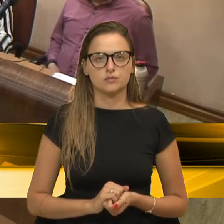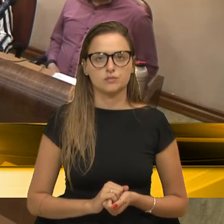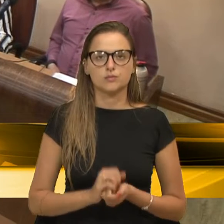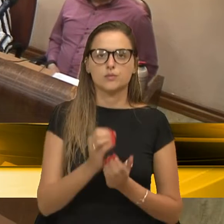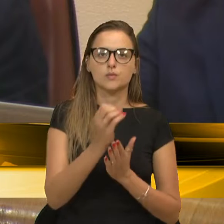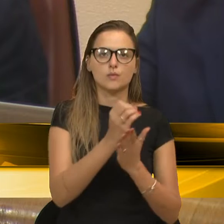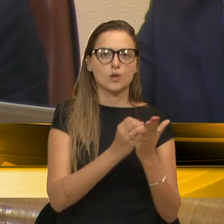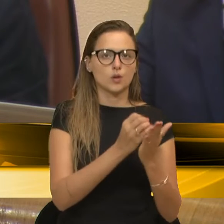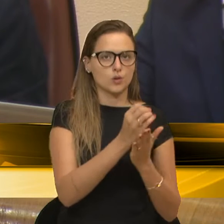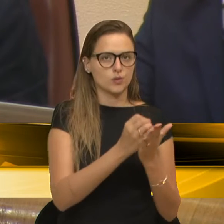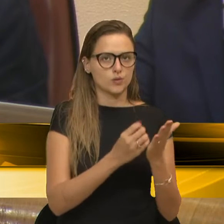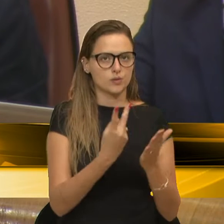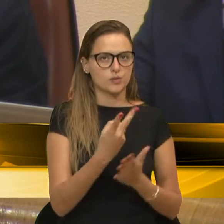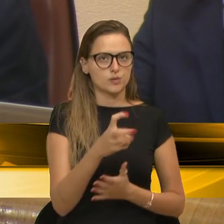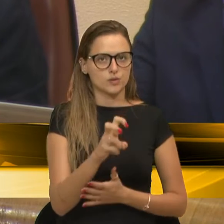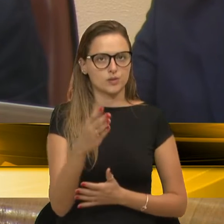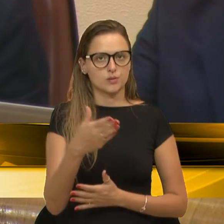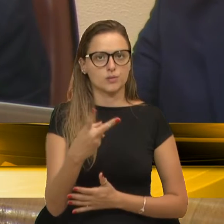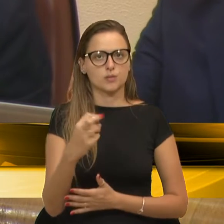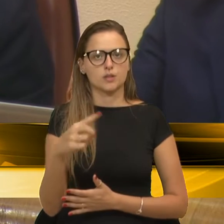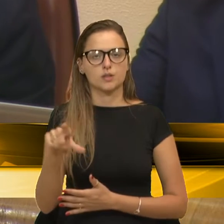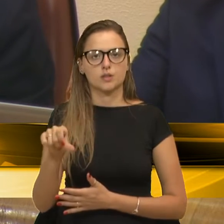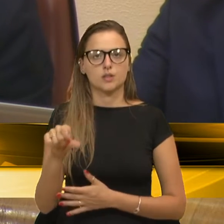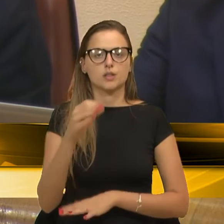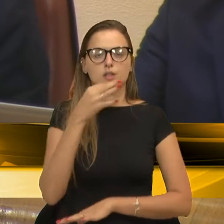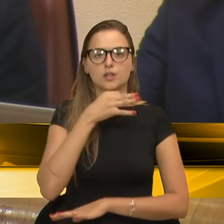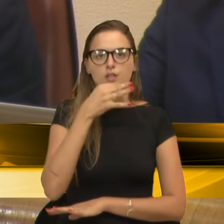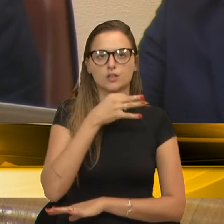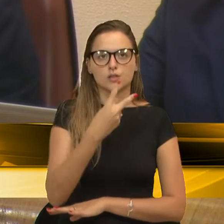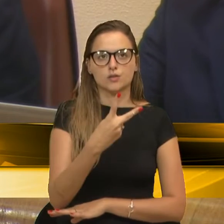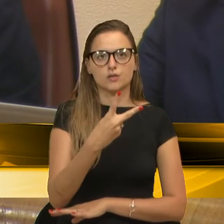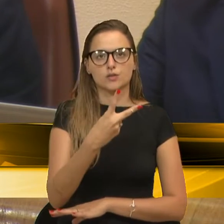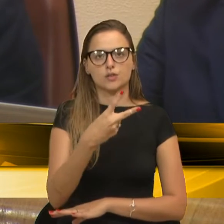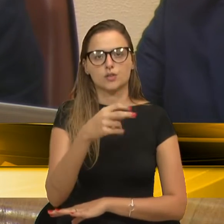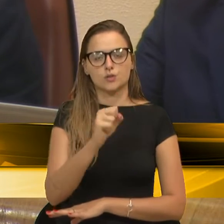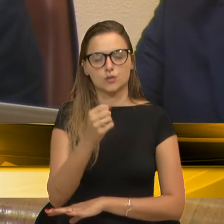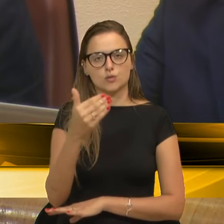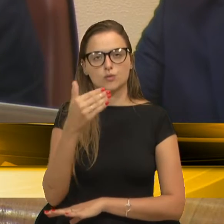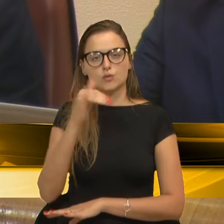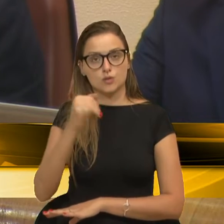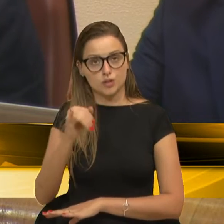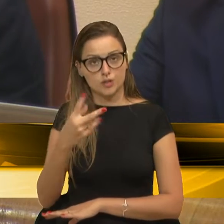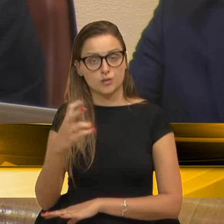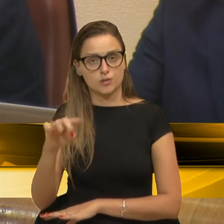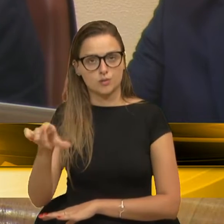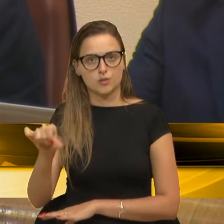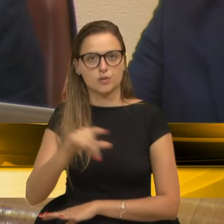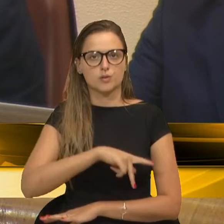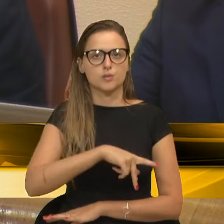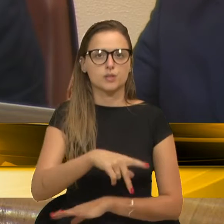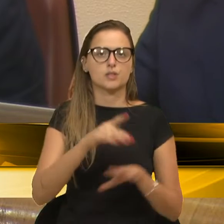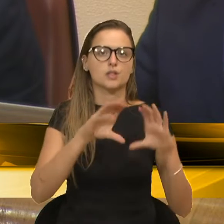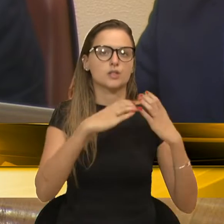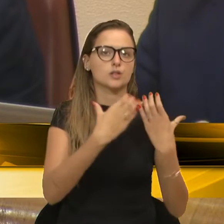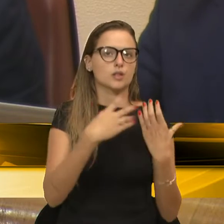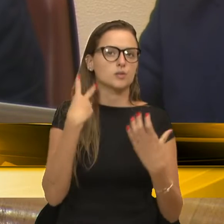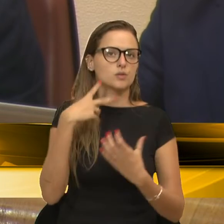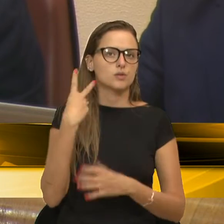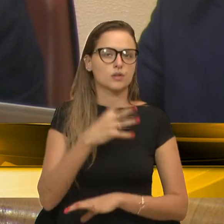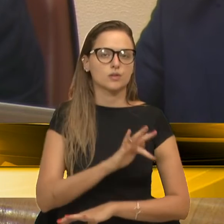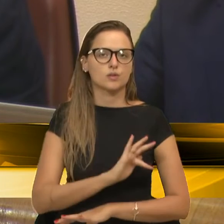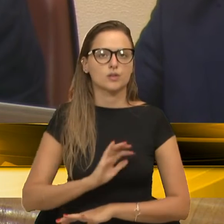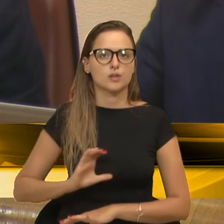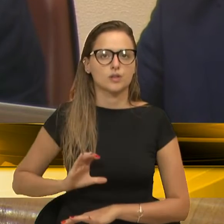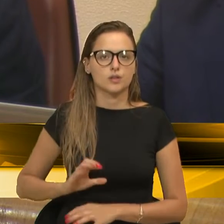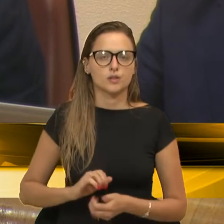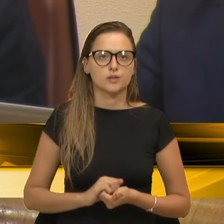Ofício 25-2019, Caxias do Sul, 28 de janeiro de 2019. Senhor presidente da Câmara Municipal do Caxias do Sul, vereador Flávio Cassina.